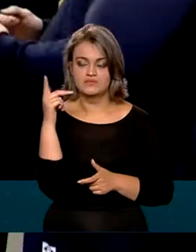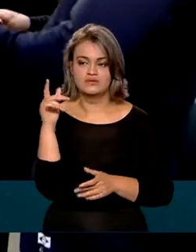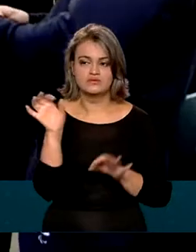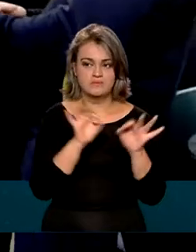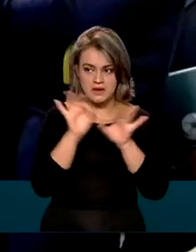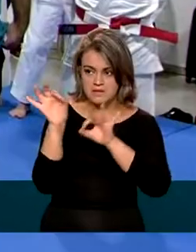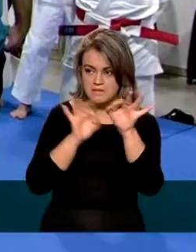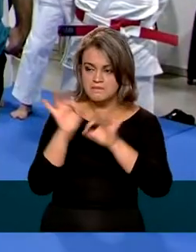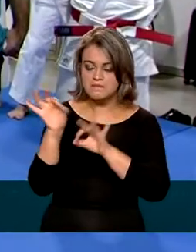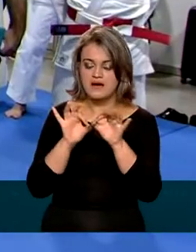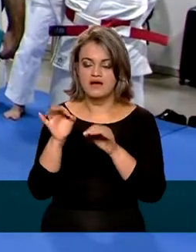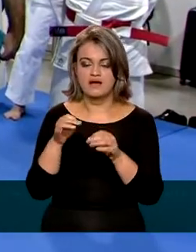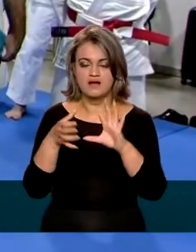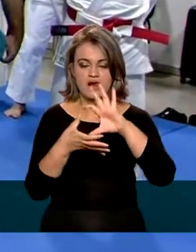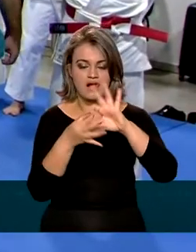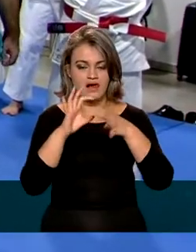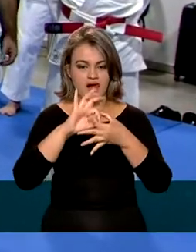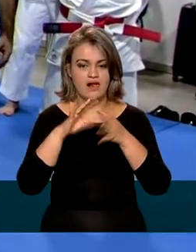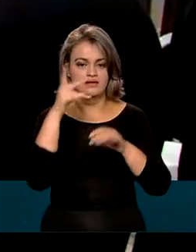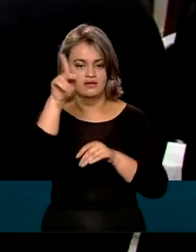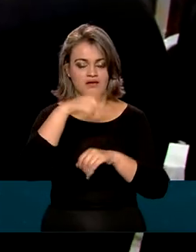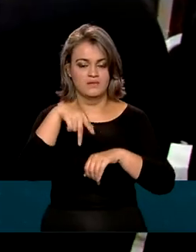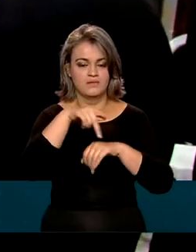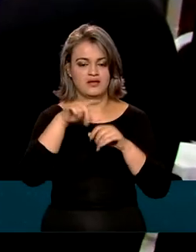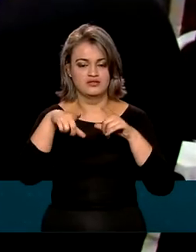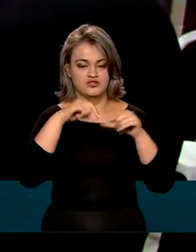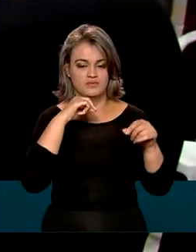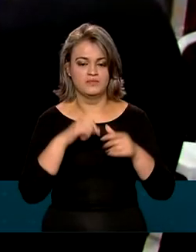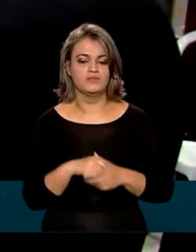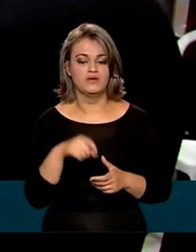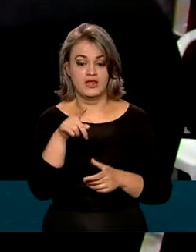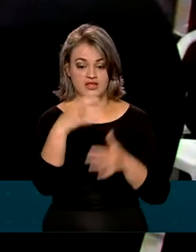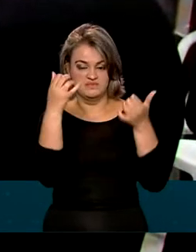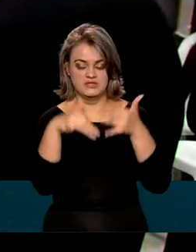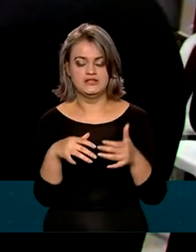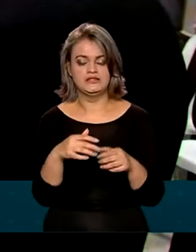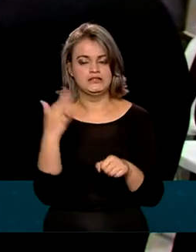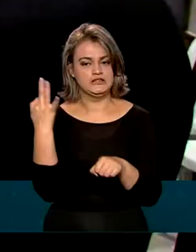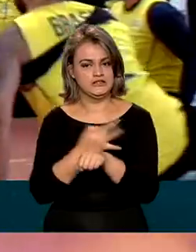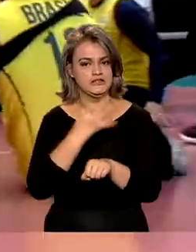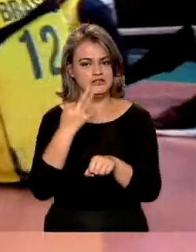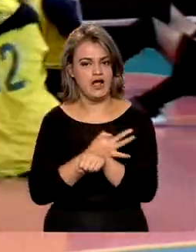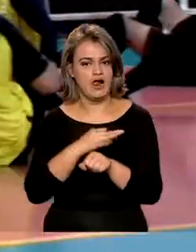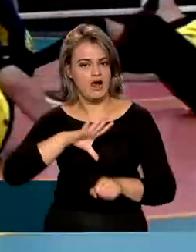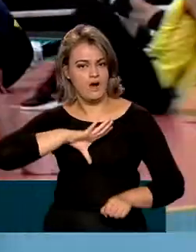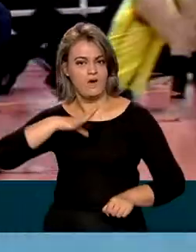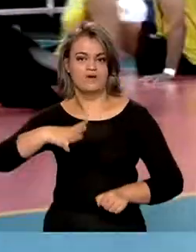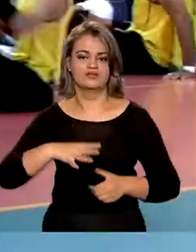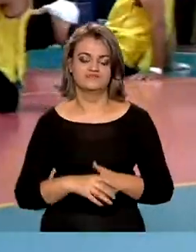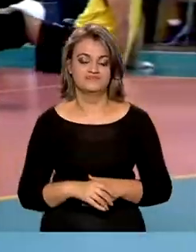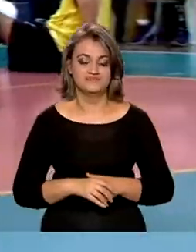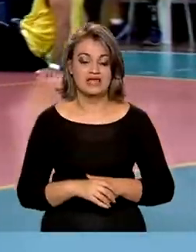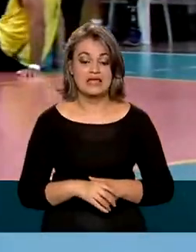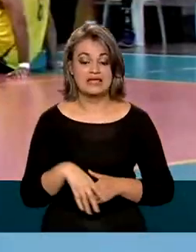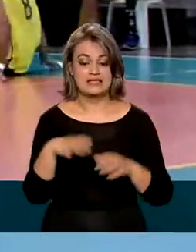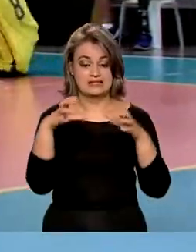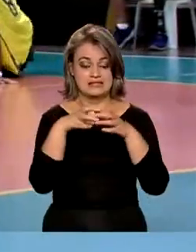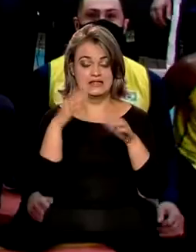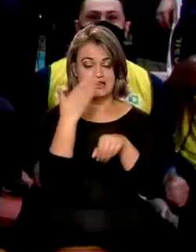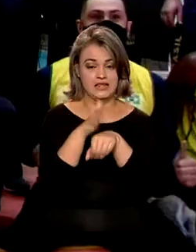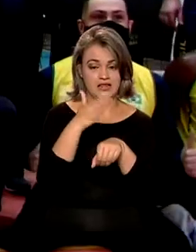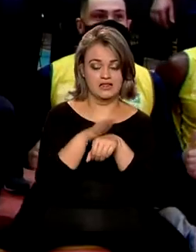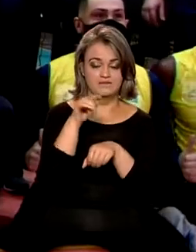preparam para as Paralimpíadas de Tóquio. Garra, determinação. O Centro de Treinamento